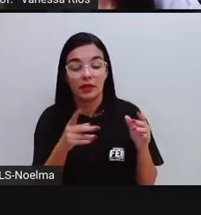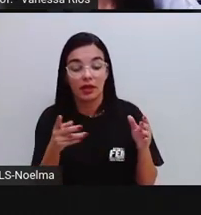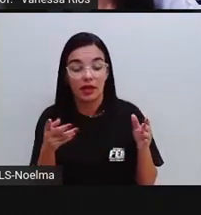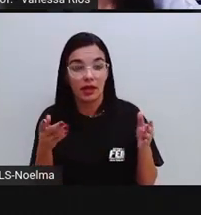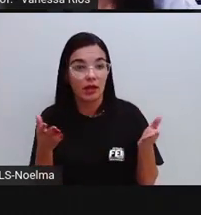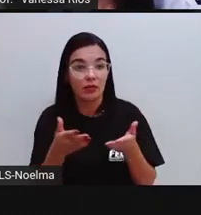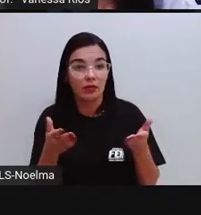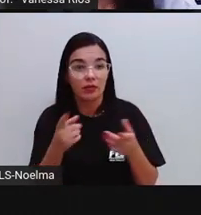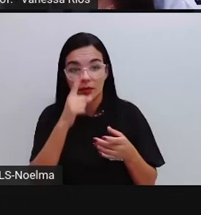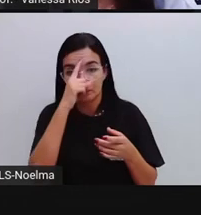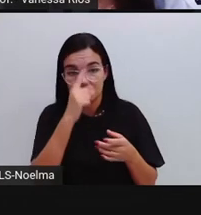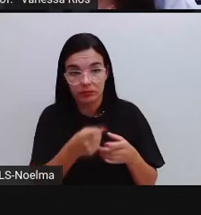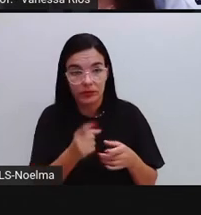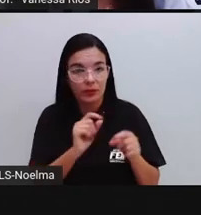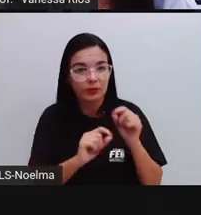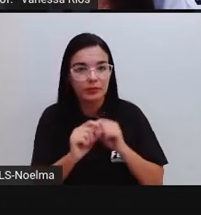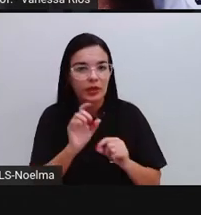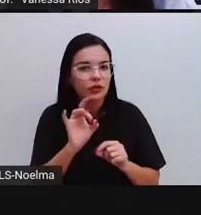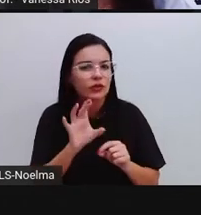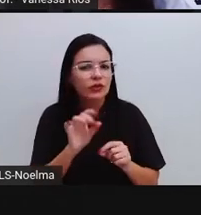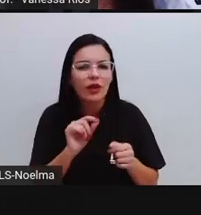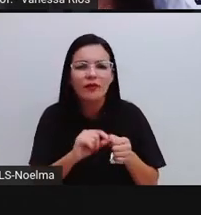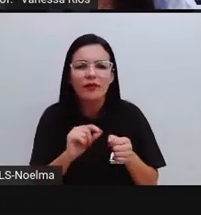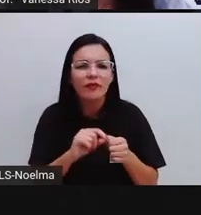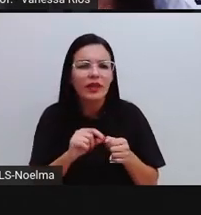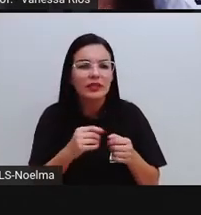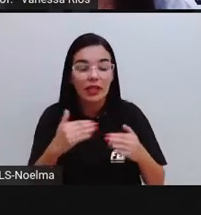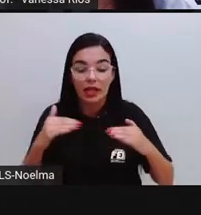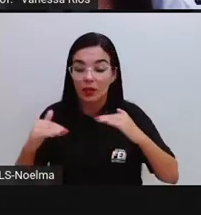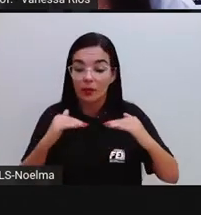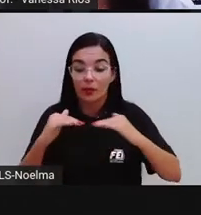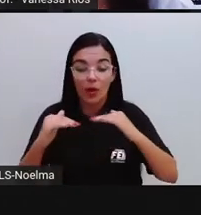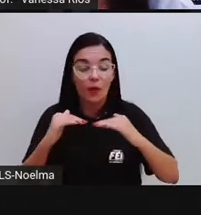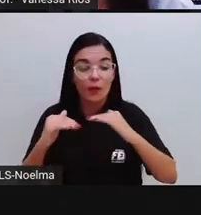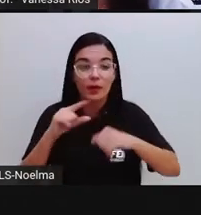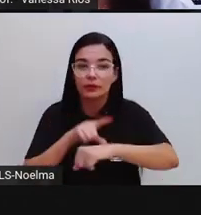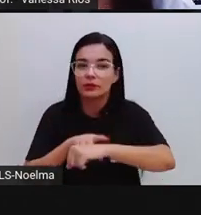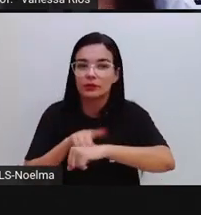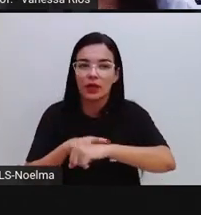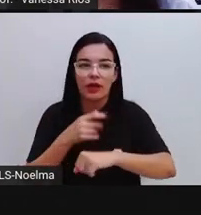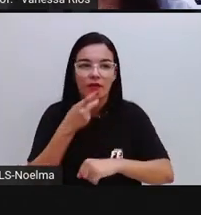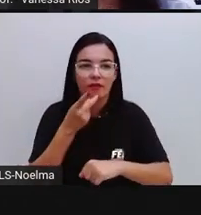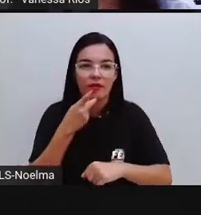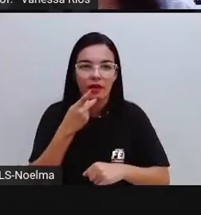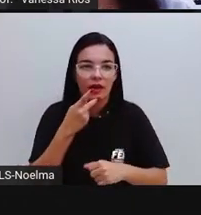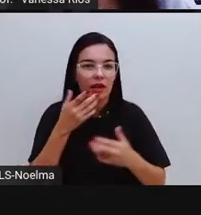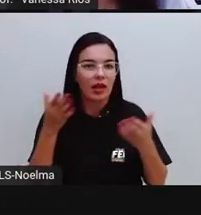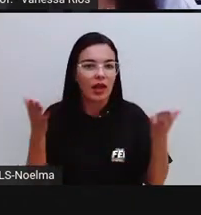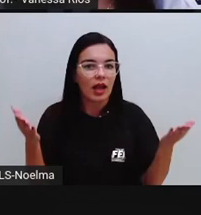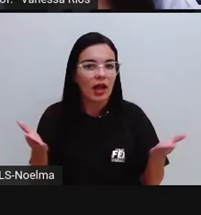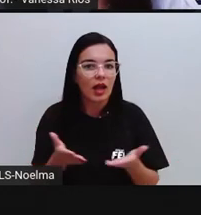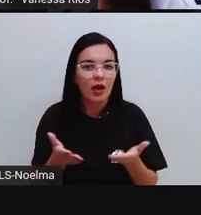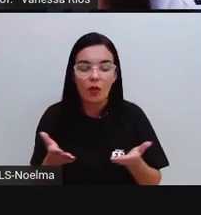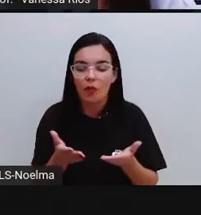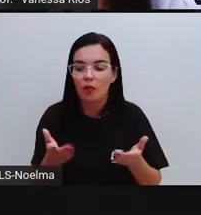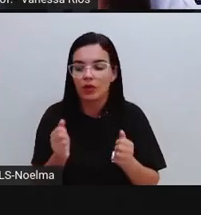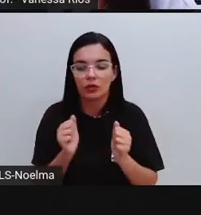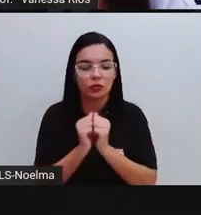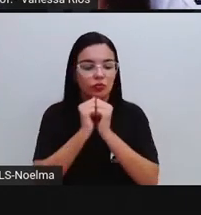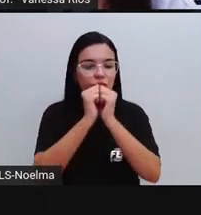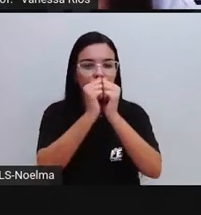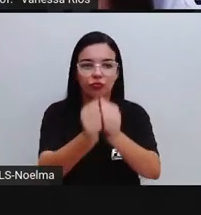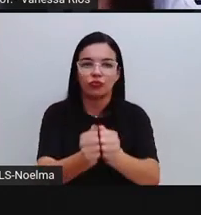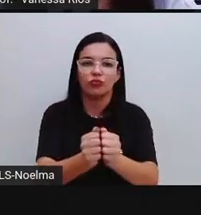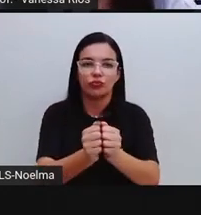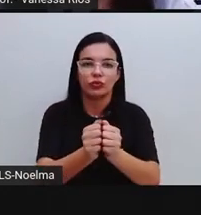do indicativo, os verbos indicação simultânea ao momento da fala. Ocorre ao mesmo tempo em que se